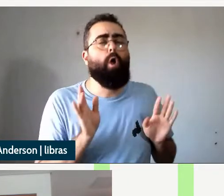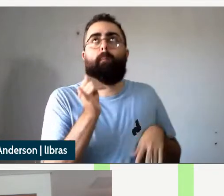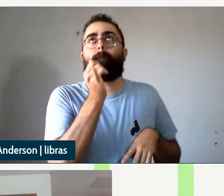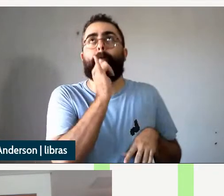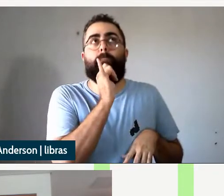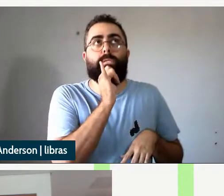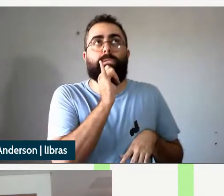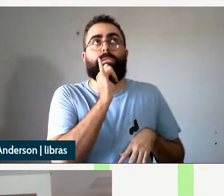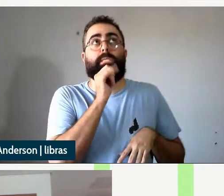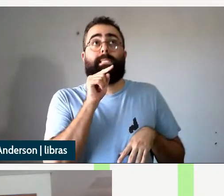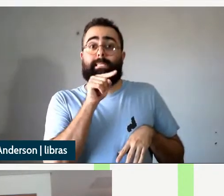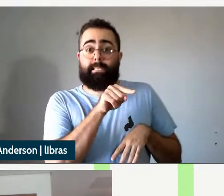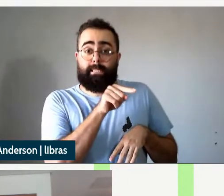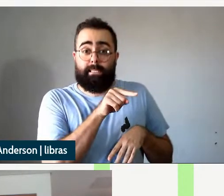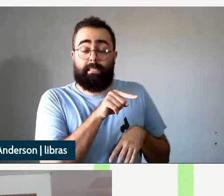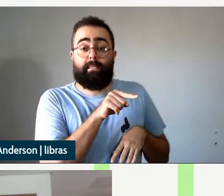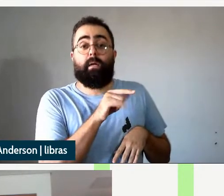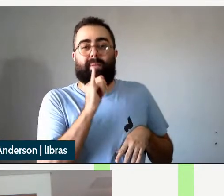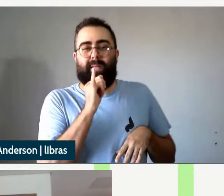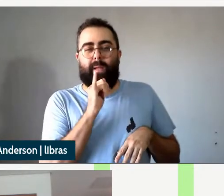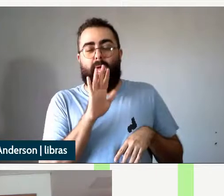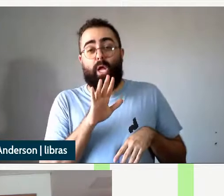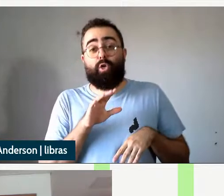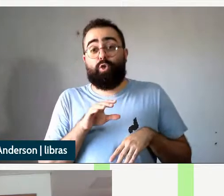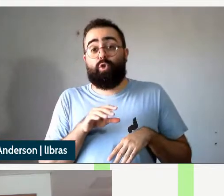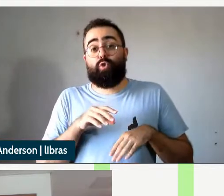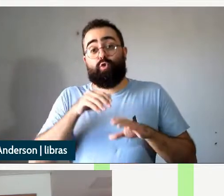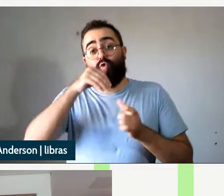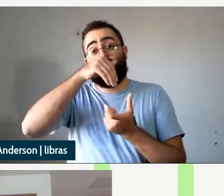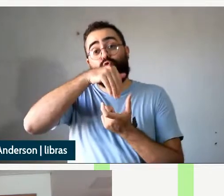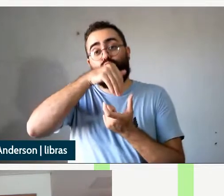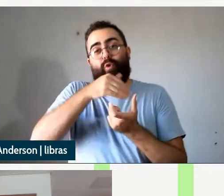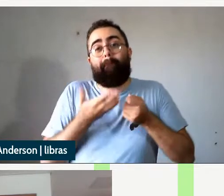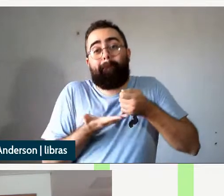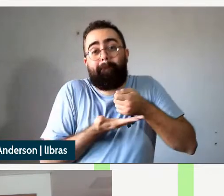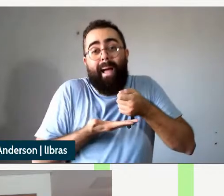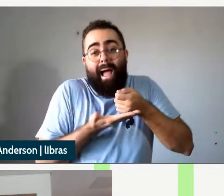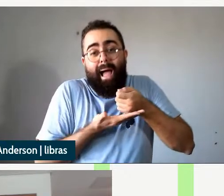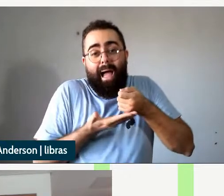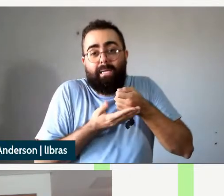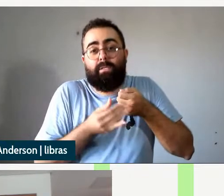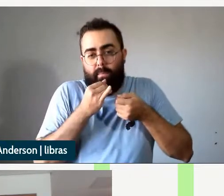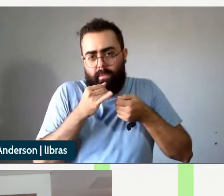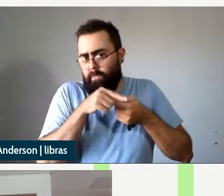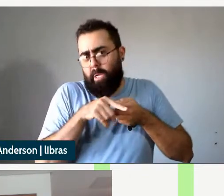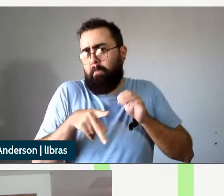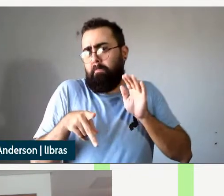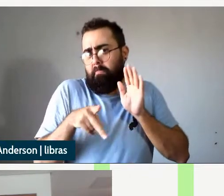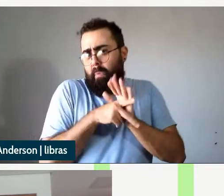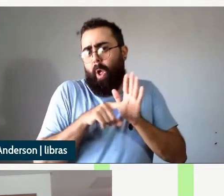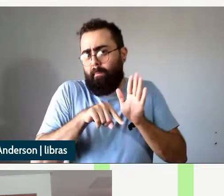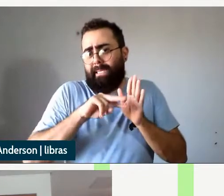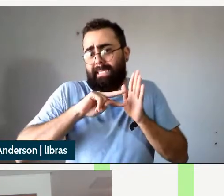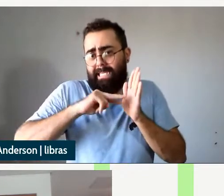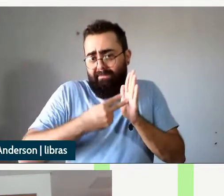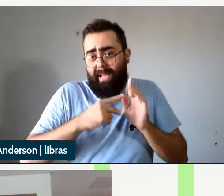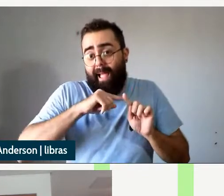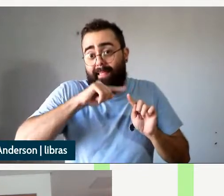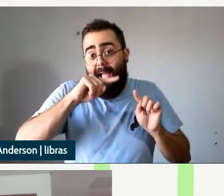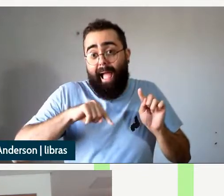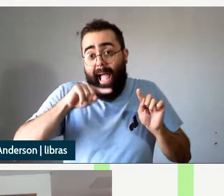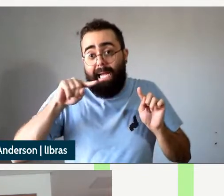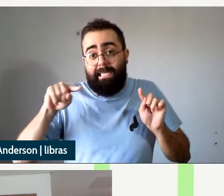classe na estrutura básica seria o sentido idiosincrático contido dentro da raiz na linguagem de